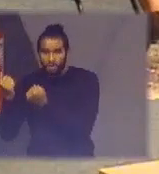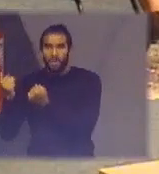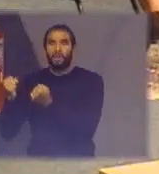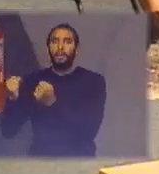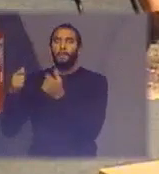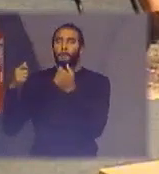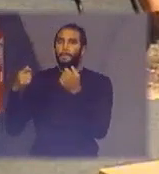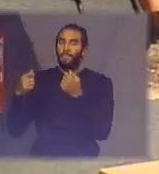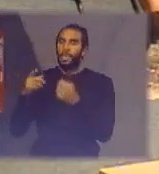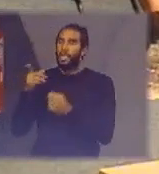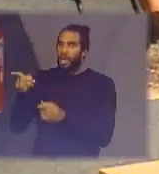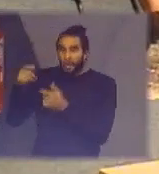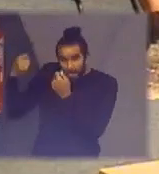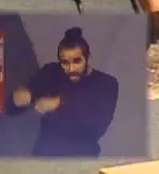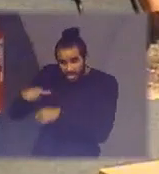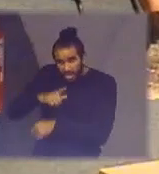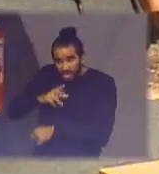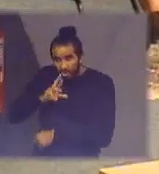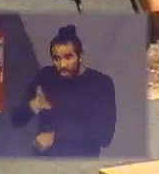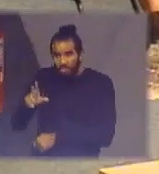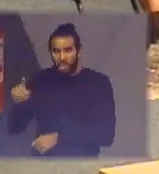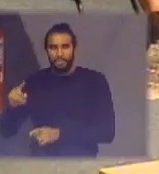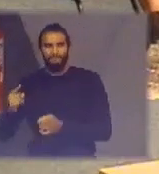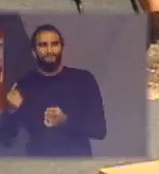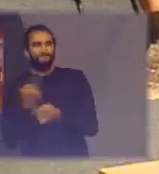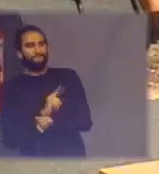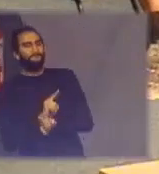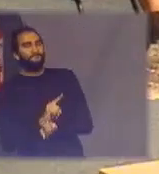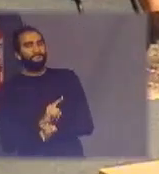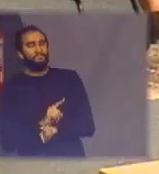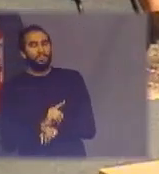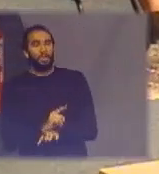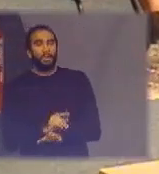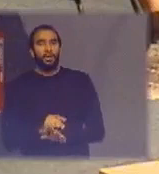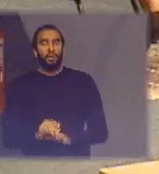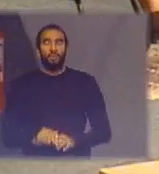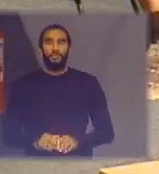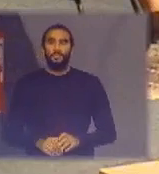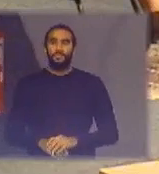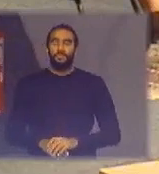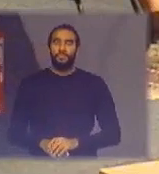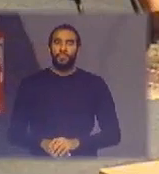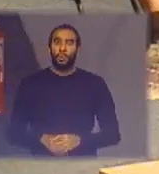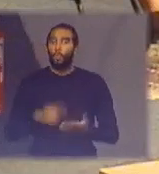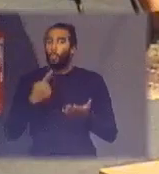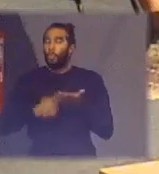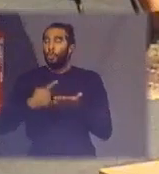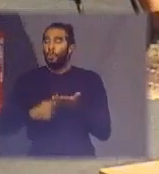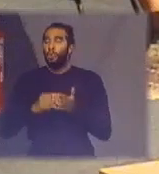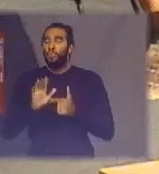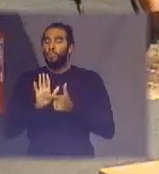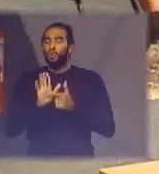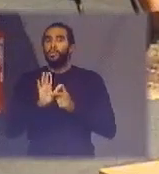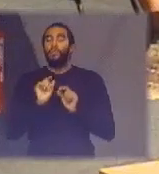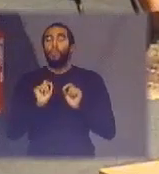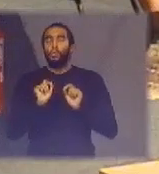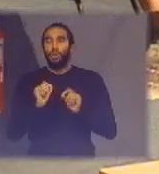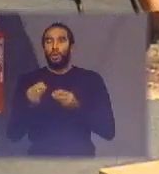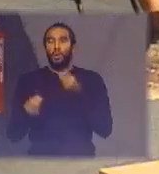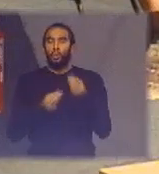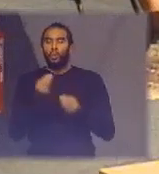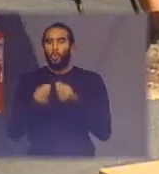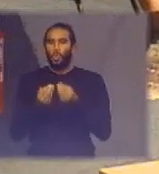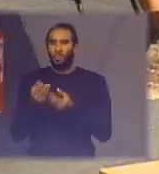que dar uma solução ele vai ter que encontrar um caminho o acordo só vai mostrar como que esse sistema atinge o Brasil